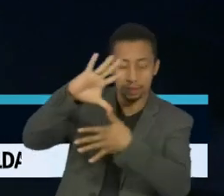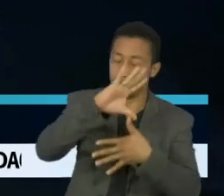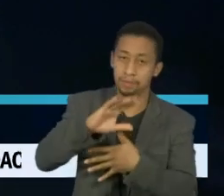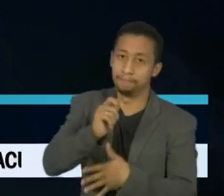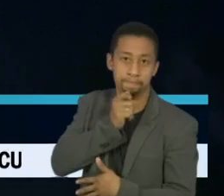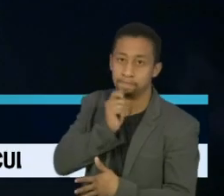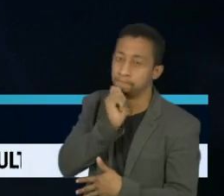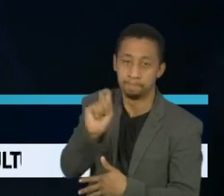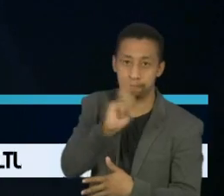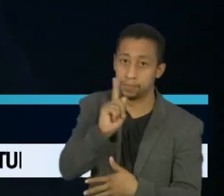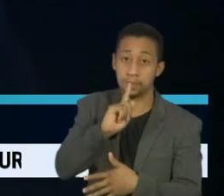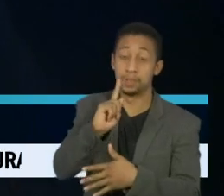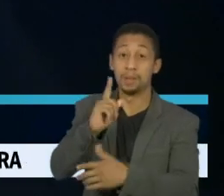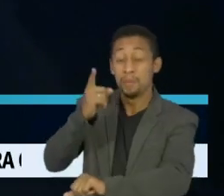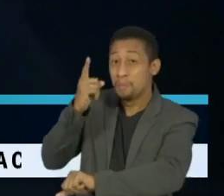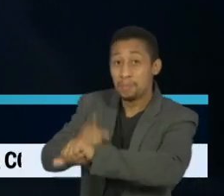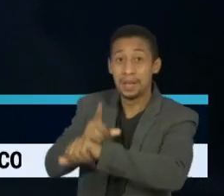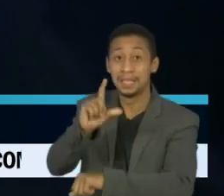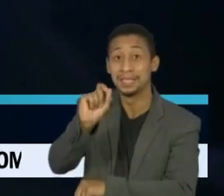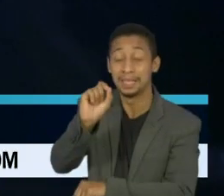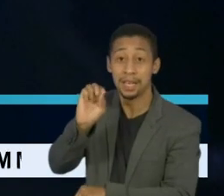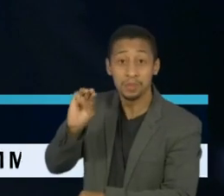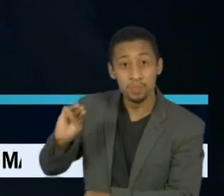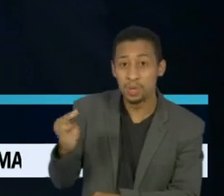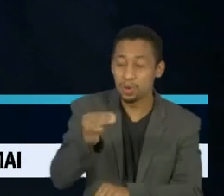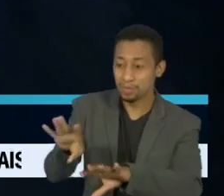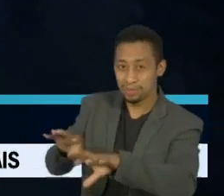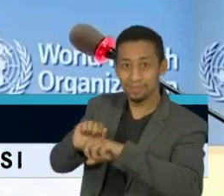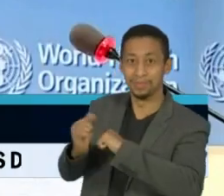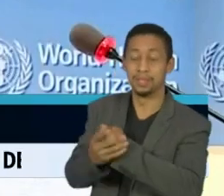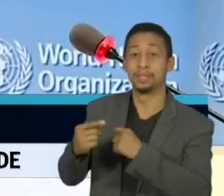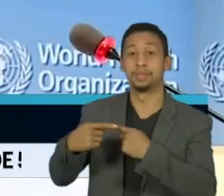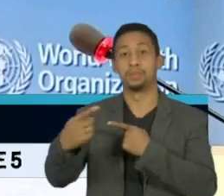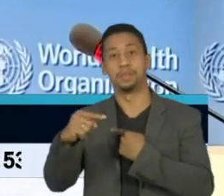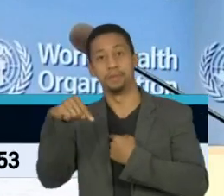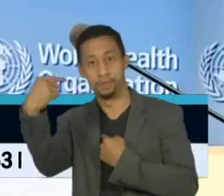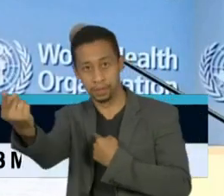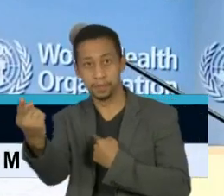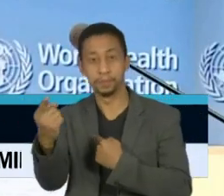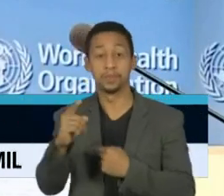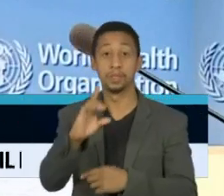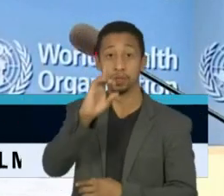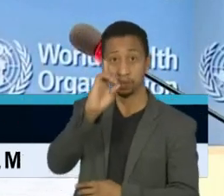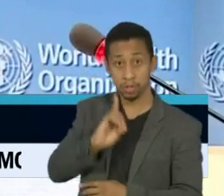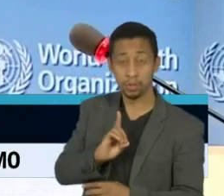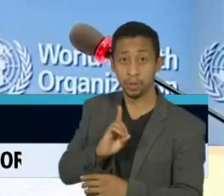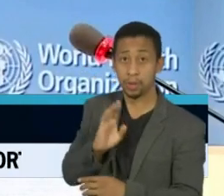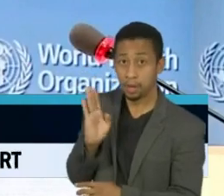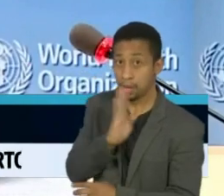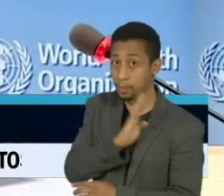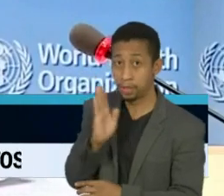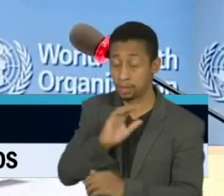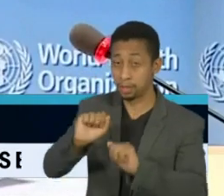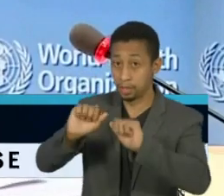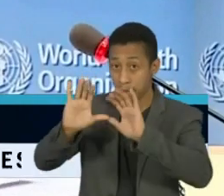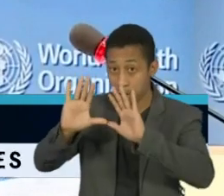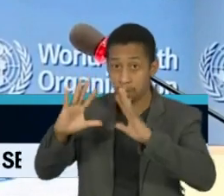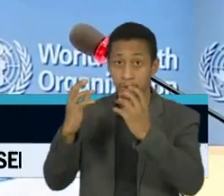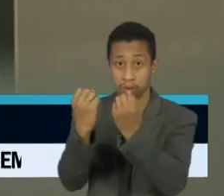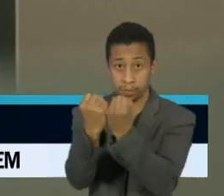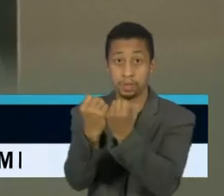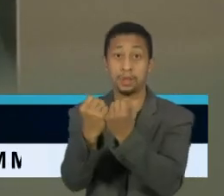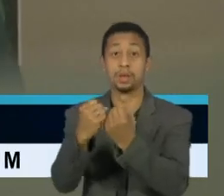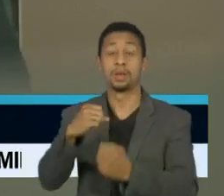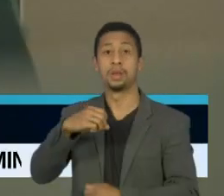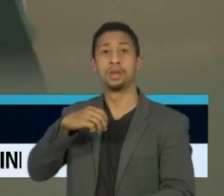alcance a marca de 10 milhões de infectados já na semana que vem. Para o diretor de emergências da Organização Mundial de Saúde, Mike